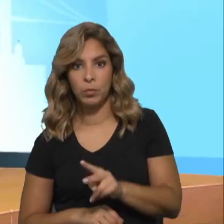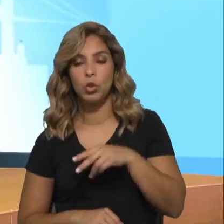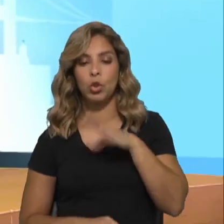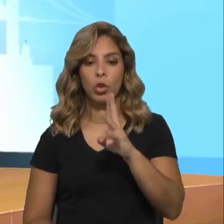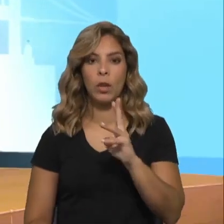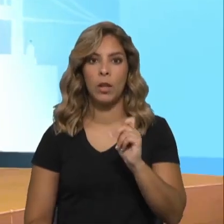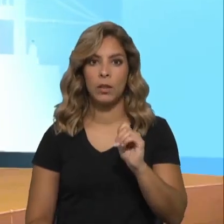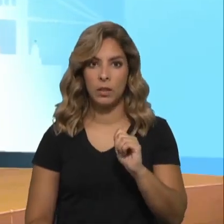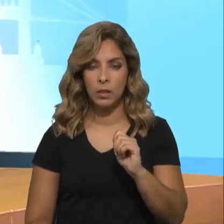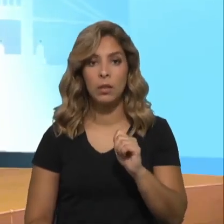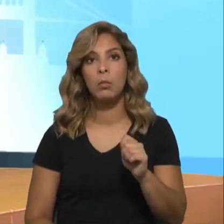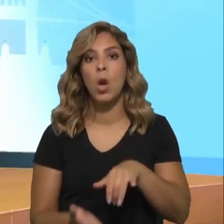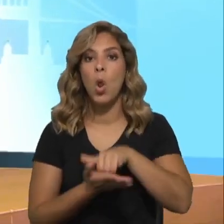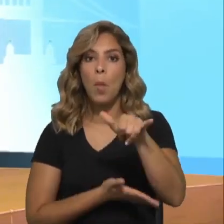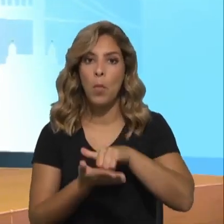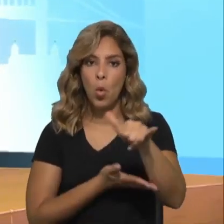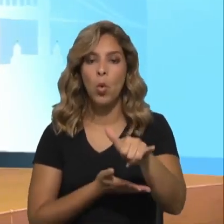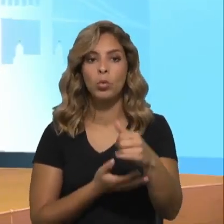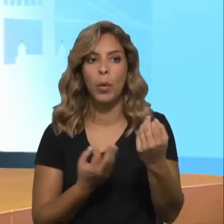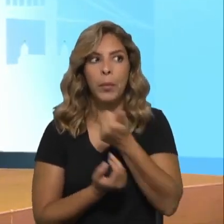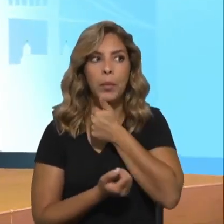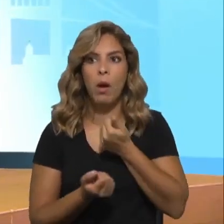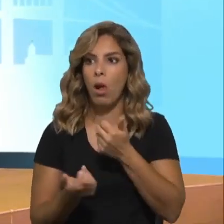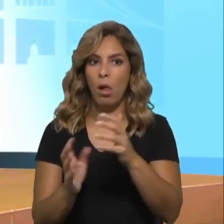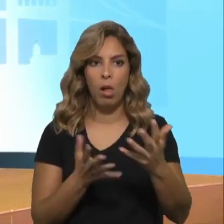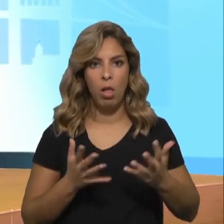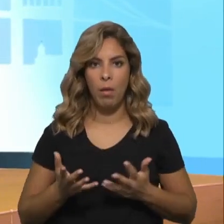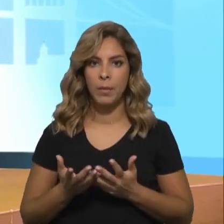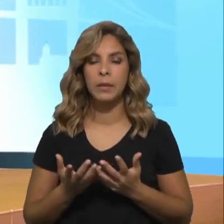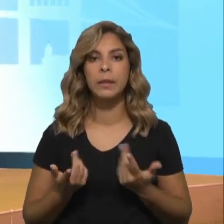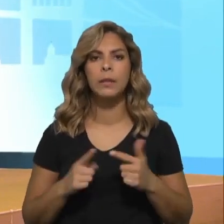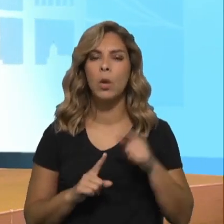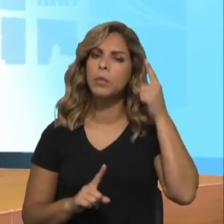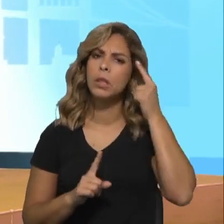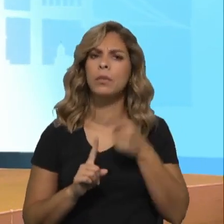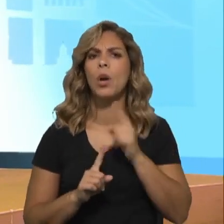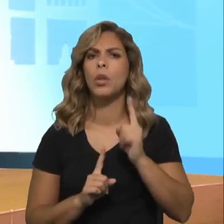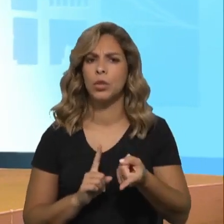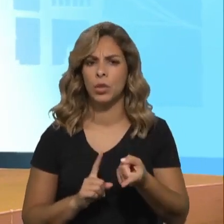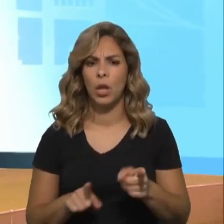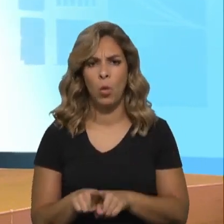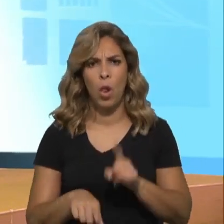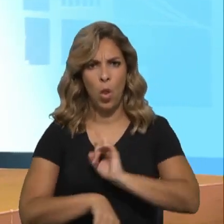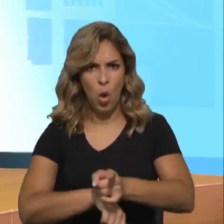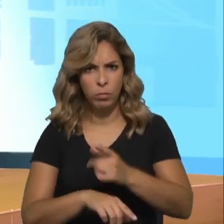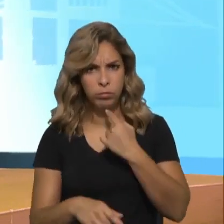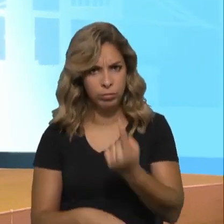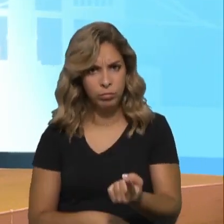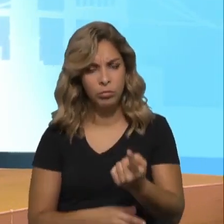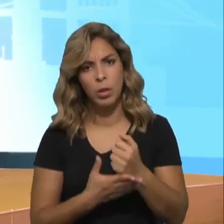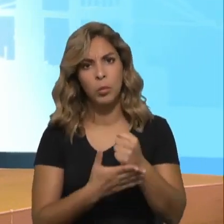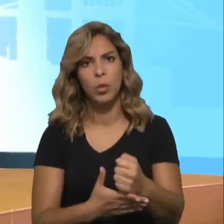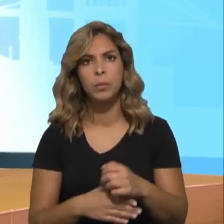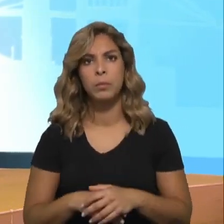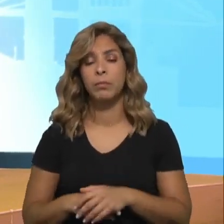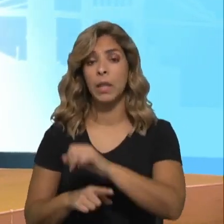no aeroporto em específico. Com que objetivo? Há que dar humanidade desde esse momento, não Sim. Aí